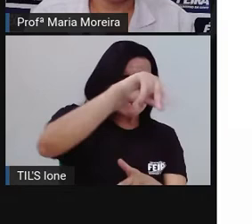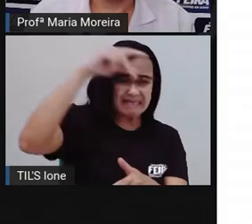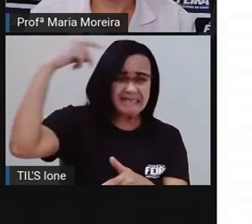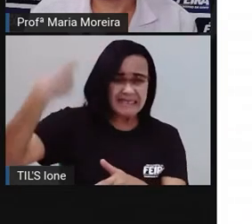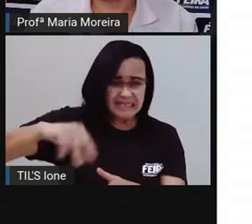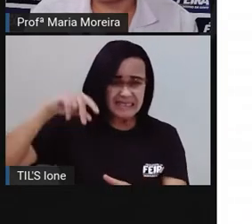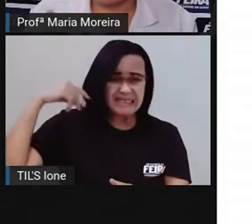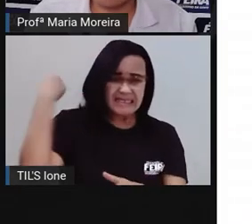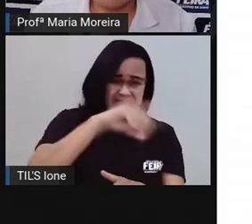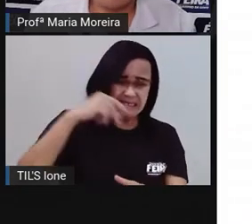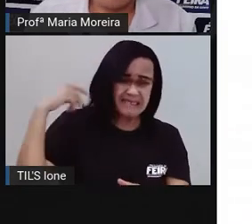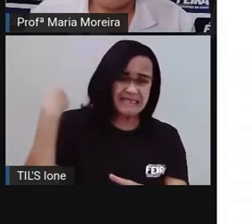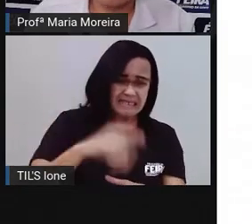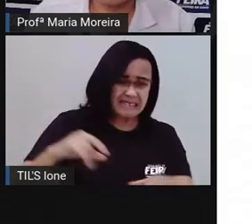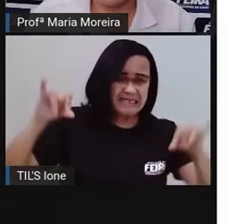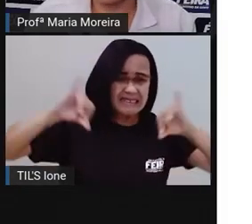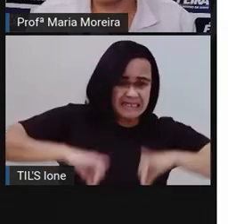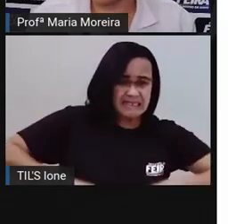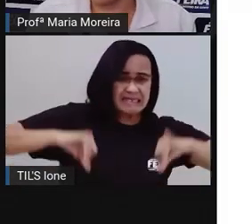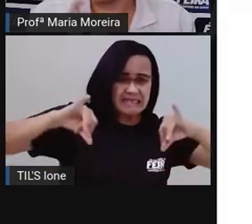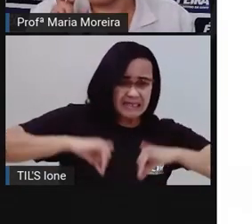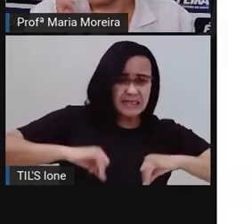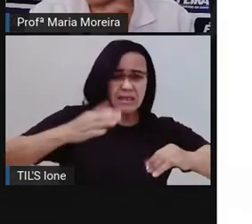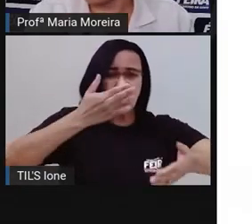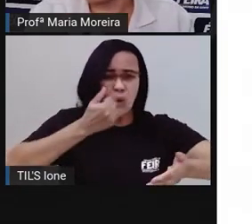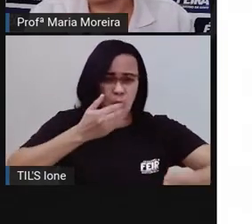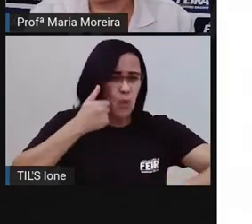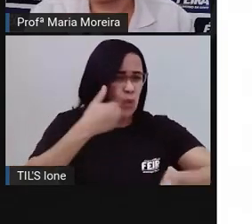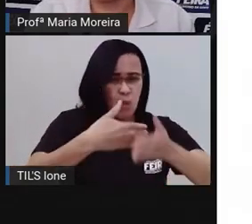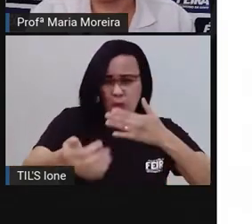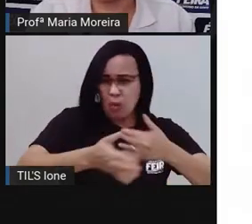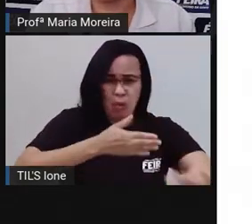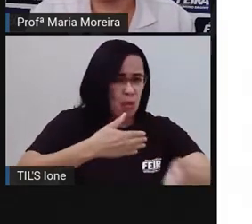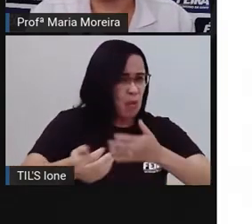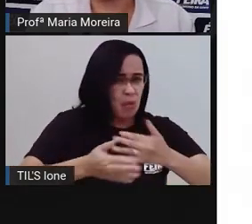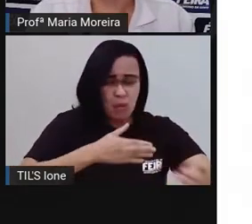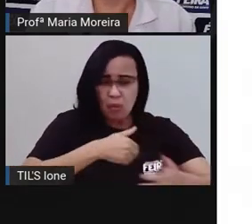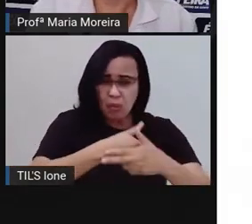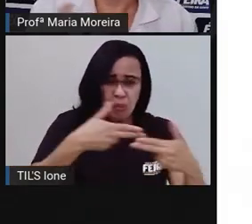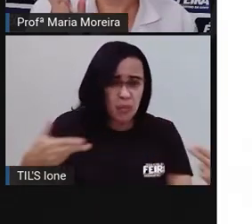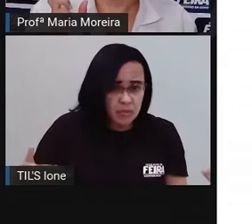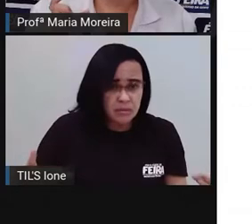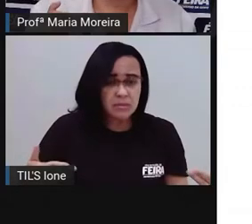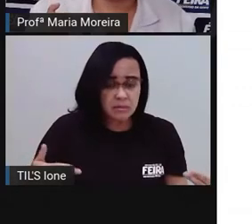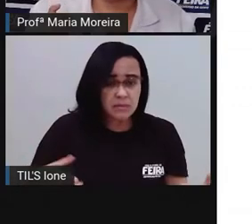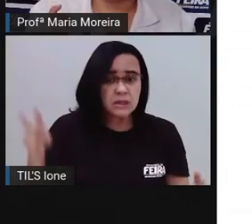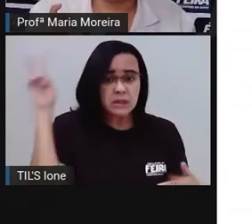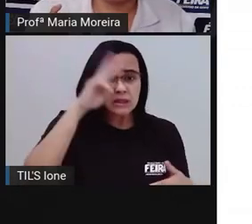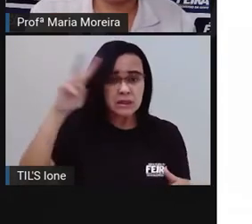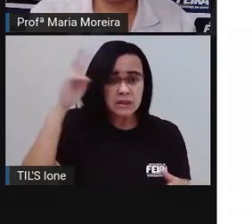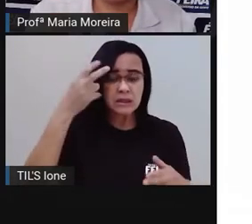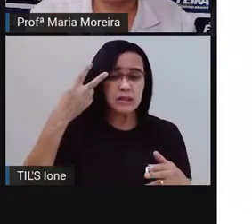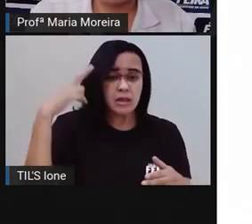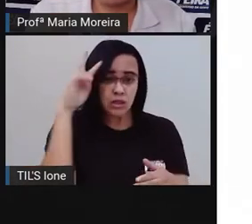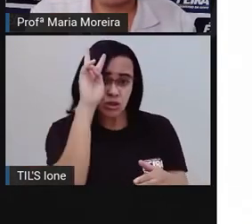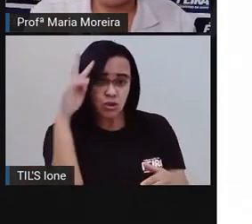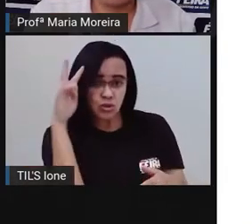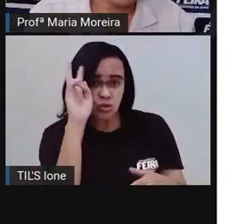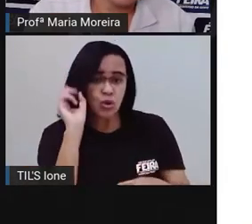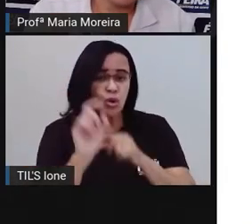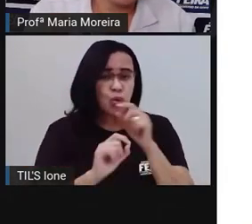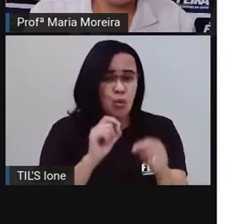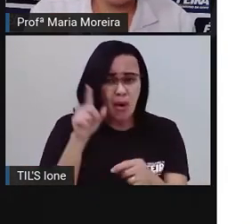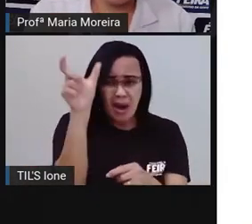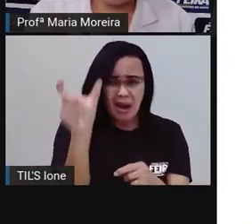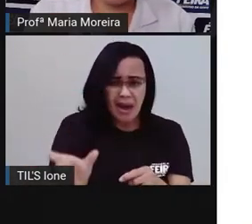ruim, sofriam aí maus tratos e naquela partezinha da história lá, fala assim, olha, ele está doente, ele